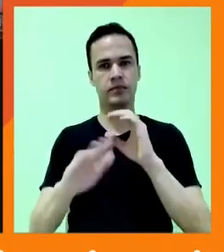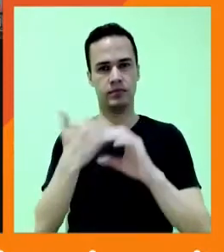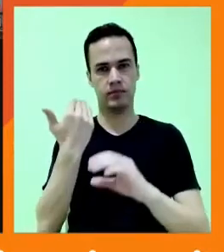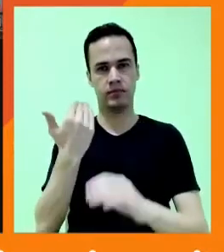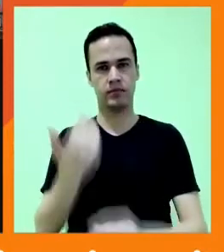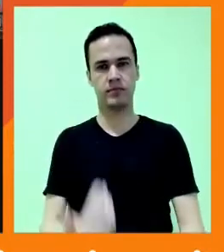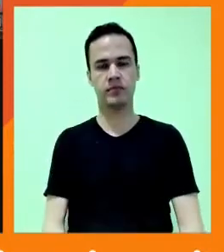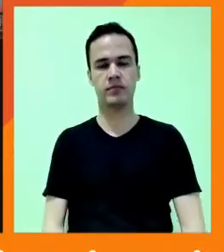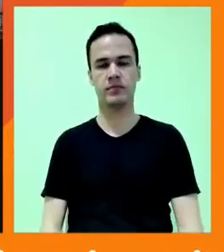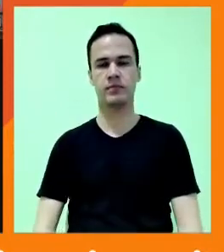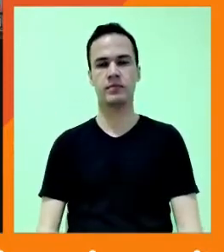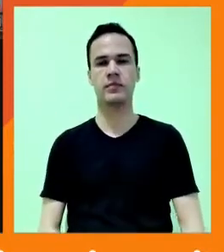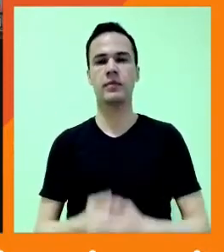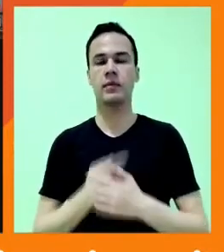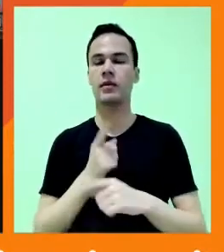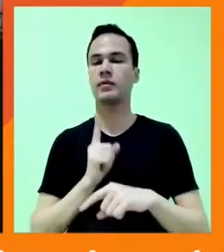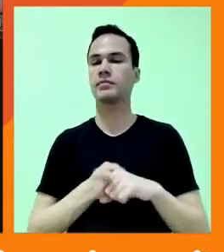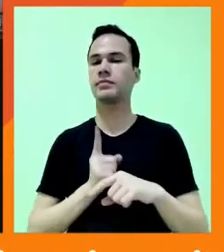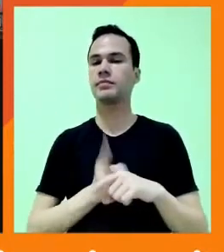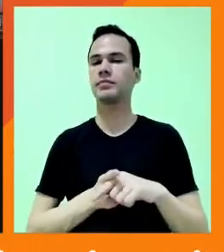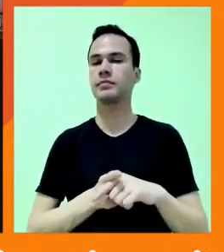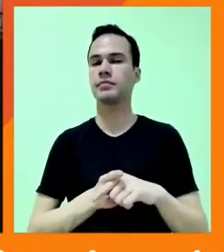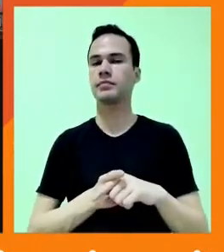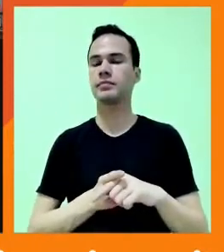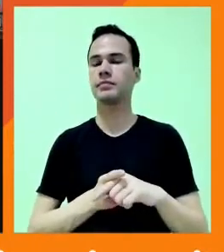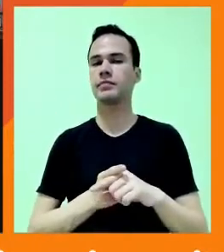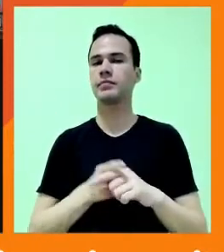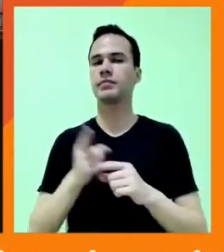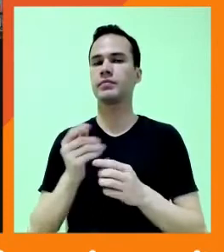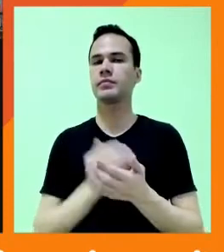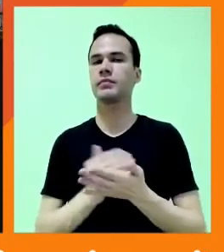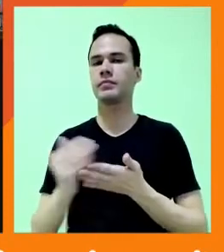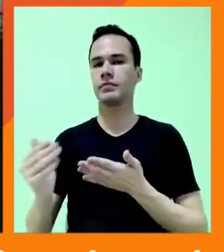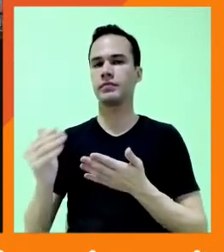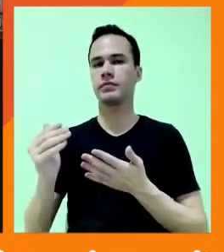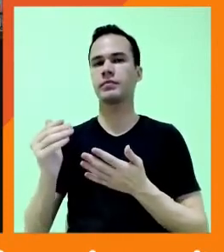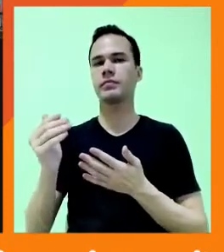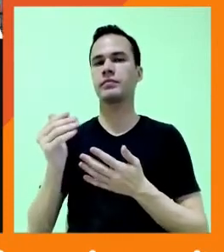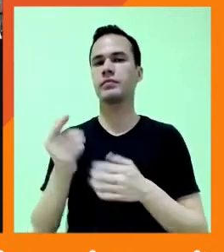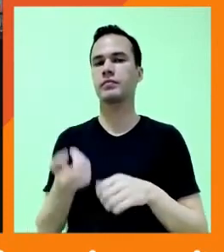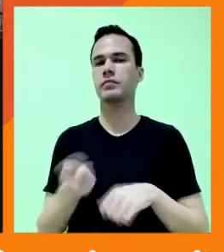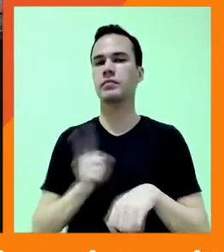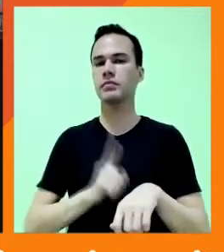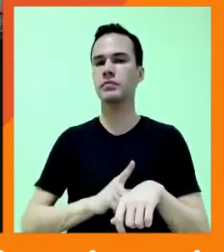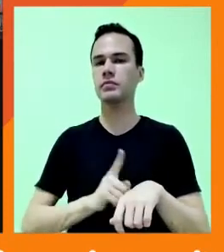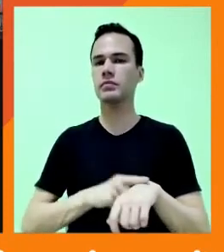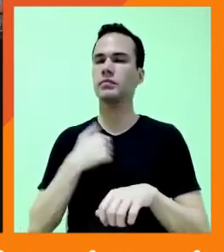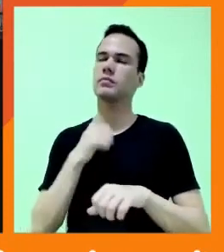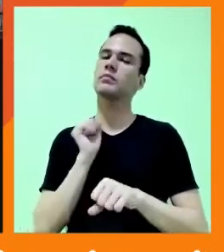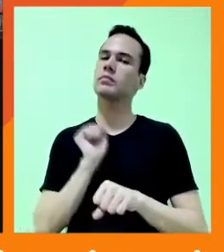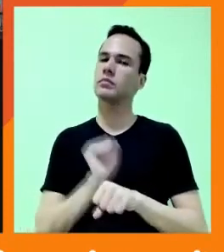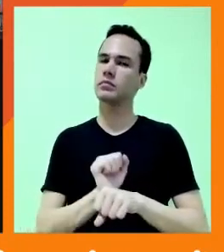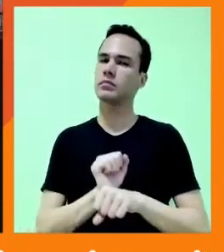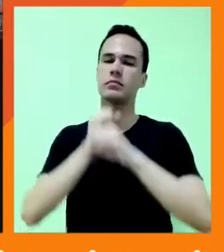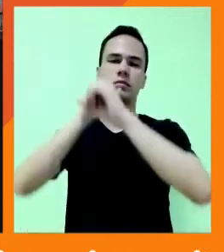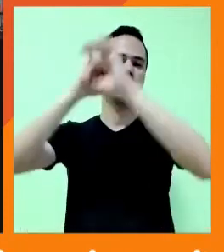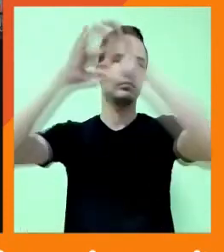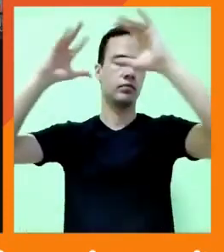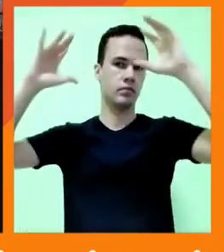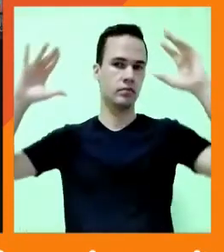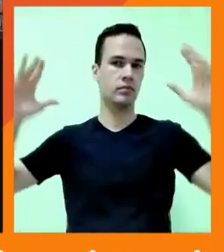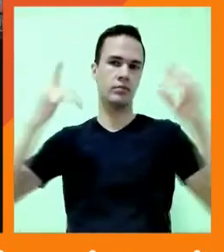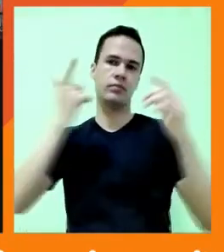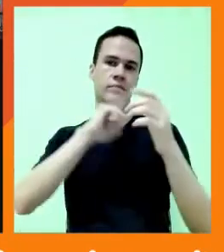porque a gente tudo começa a partir desse momento em que a gente para, a gente sonha e a gente constrói junto.